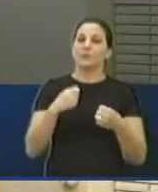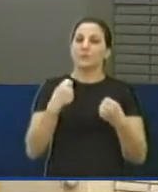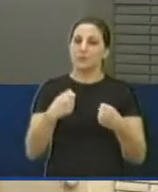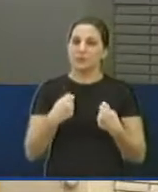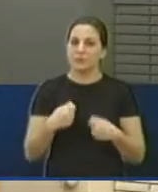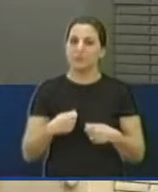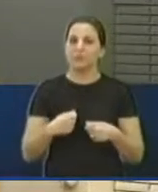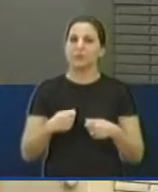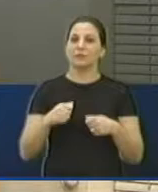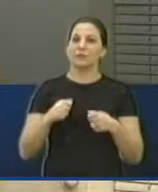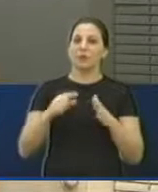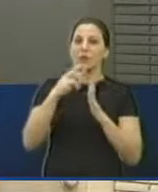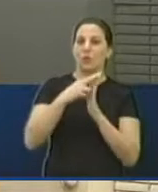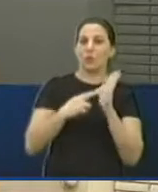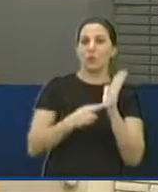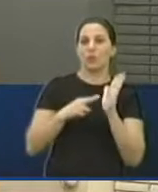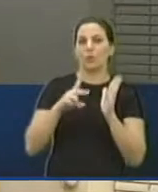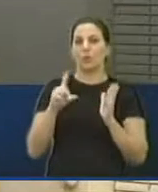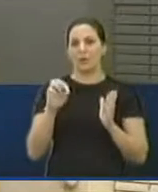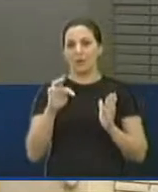UDESP, ou do TCE.